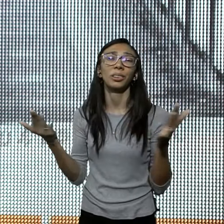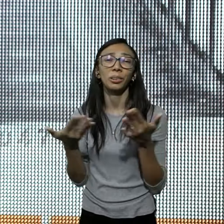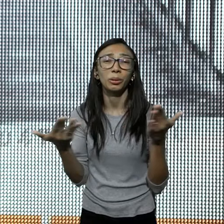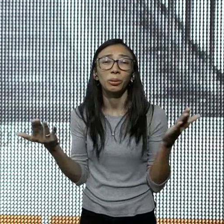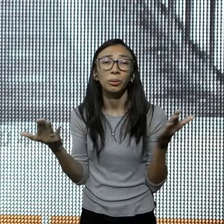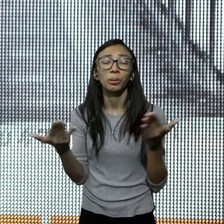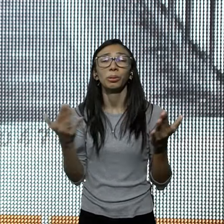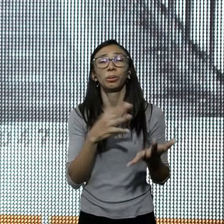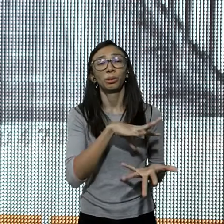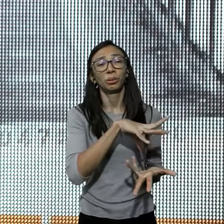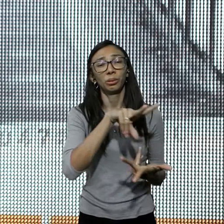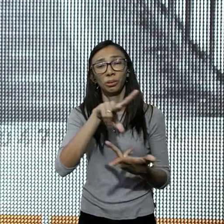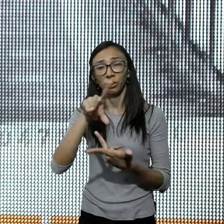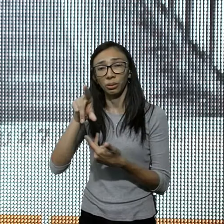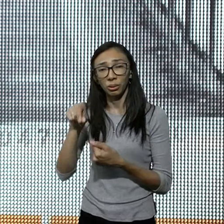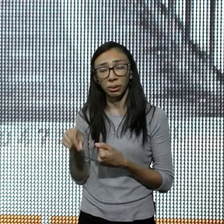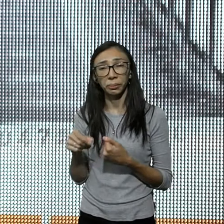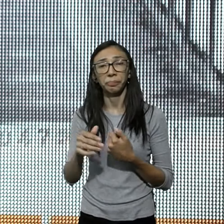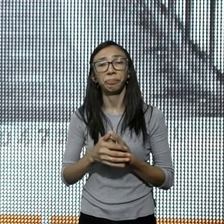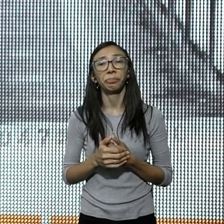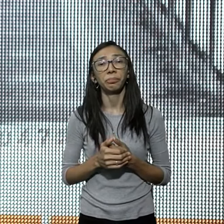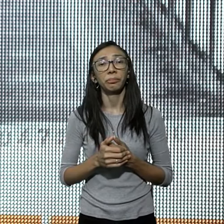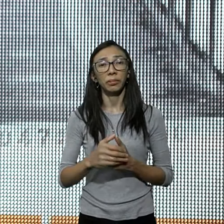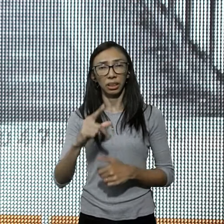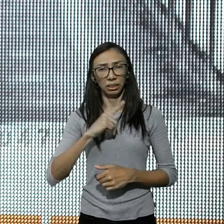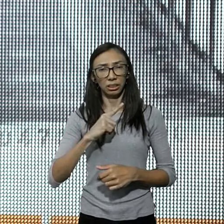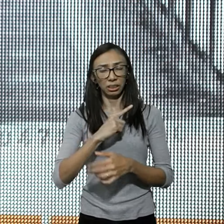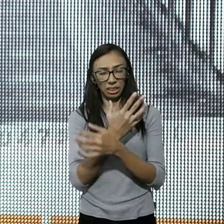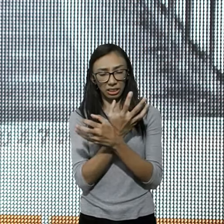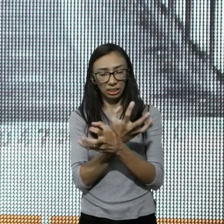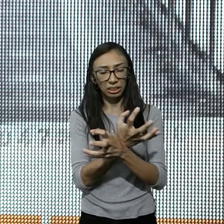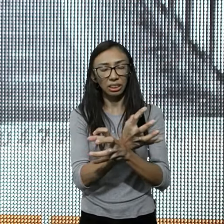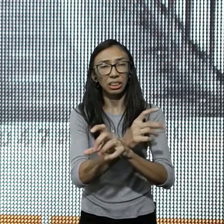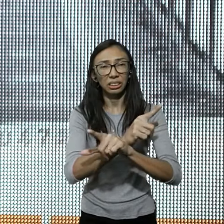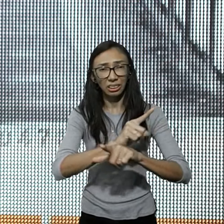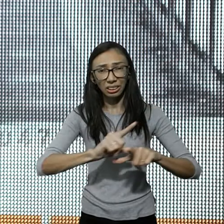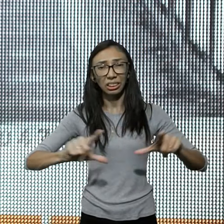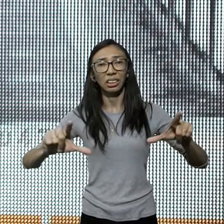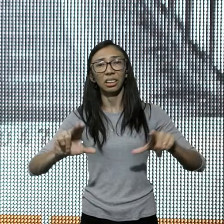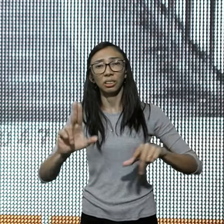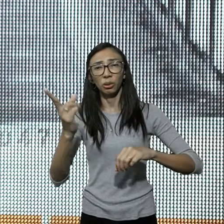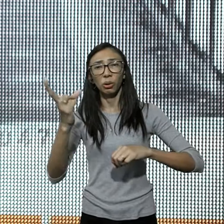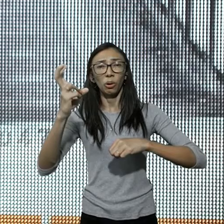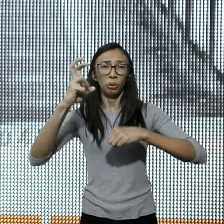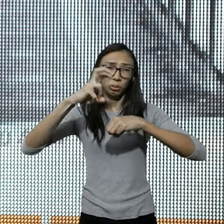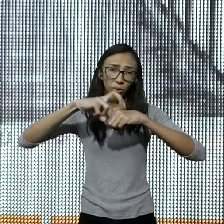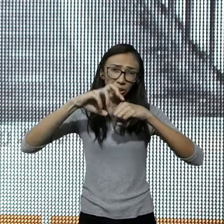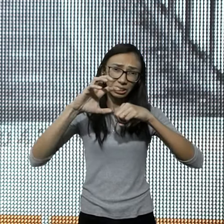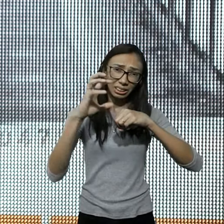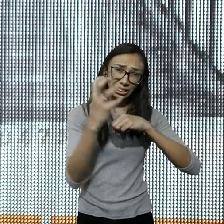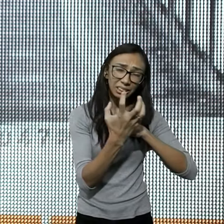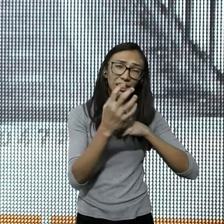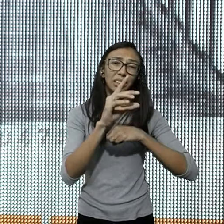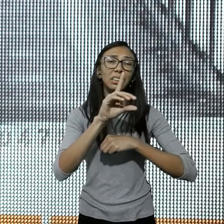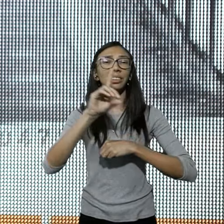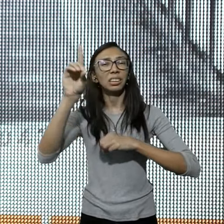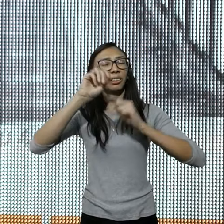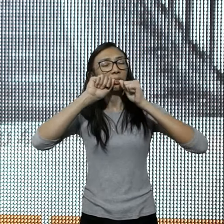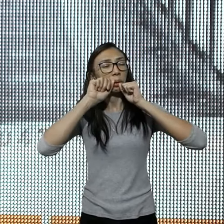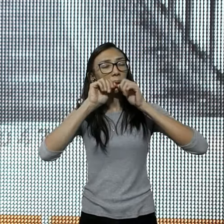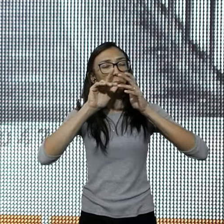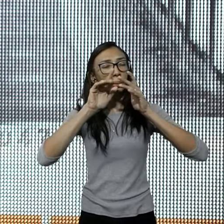meio da terra, ainda que hajam desertos, ainda que haja, uma pandemia, uma crise, o Senhor está abrindo,